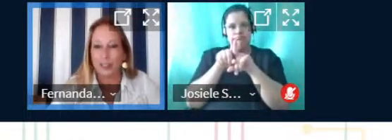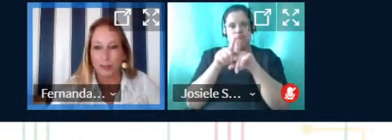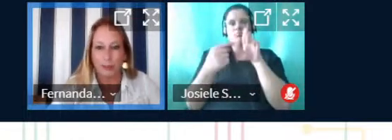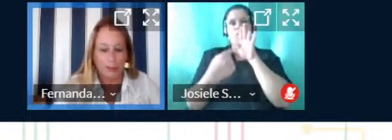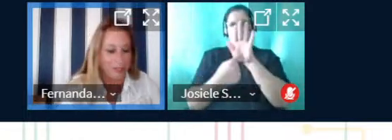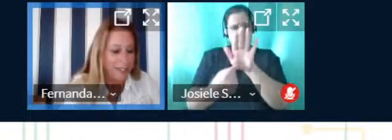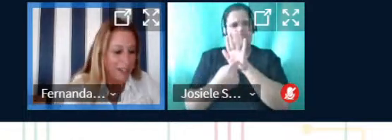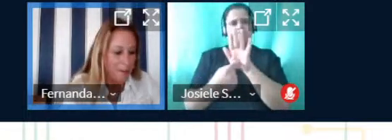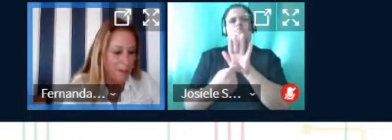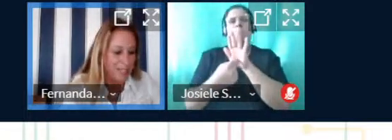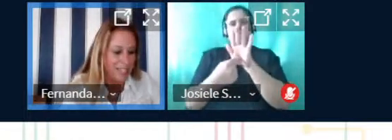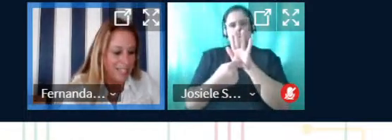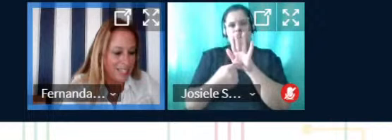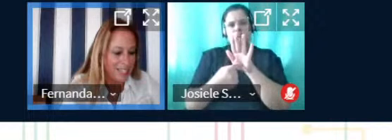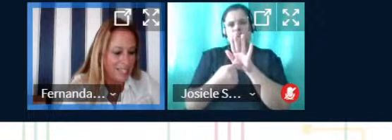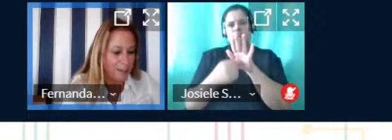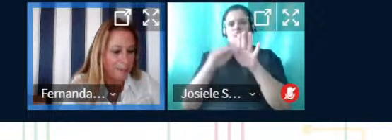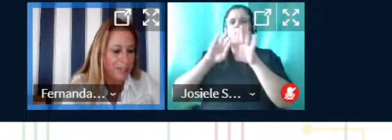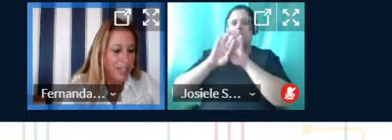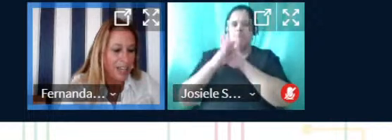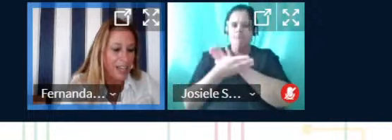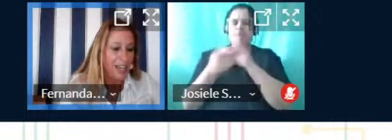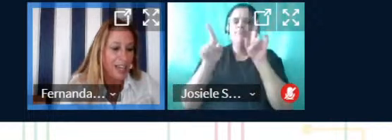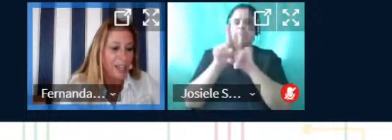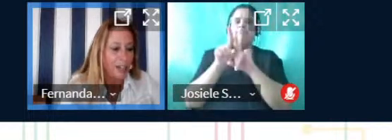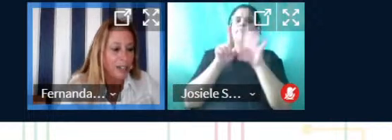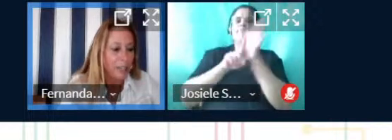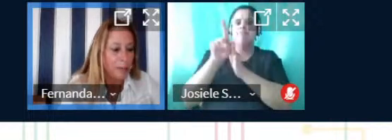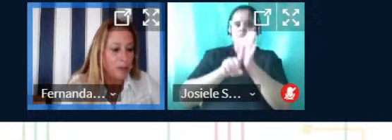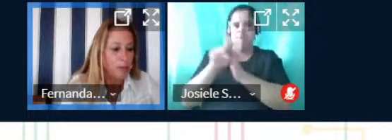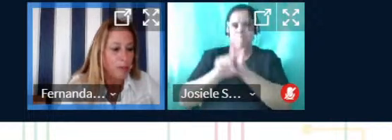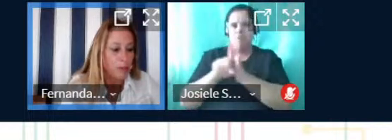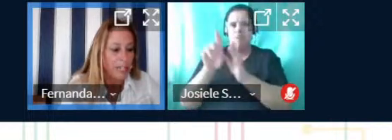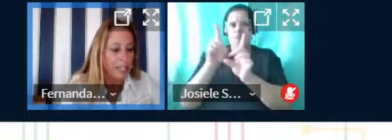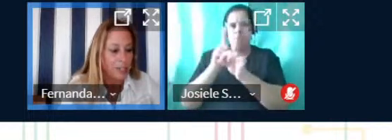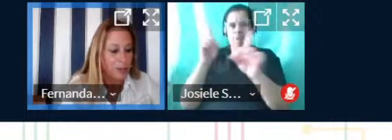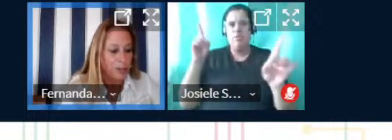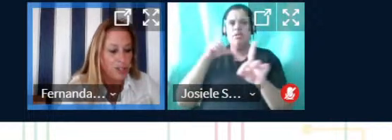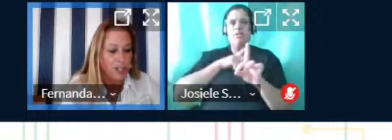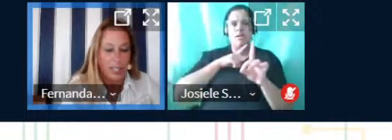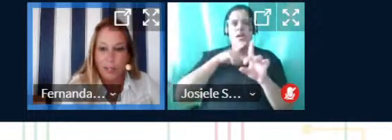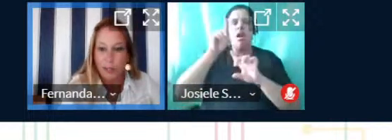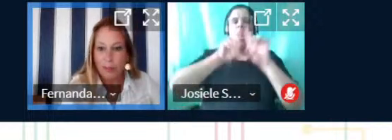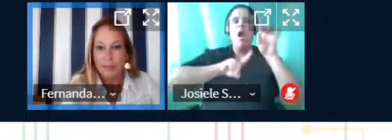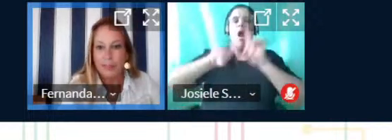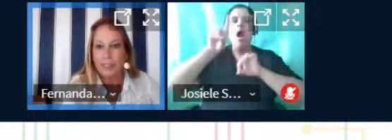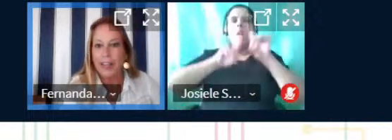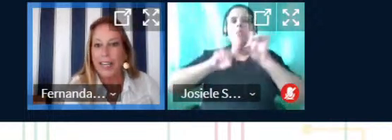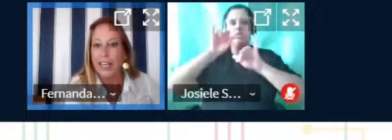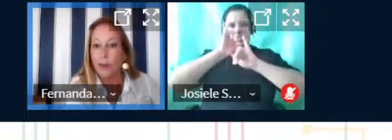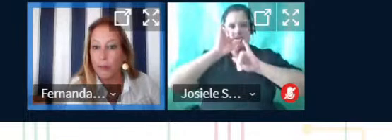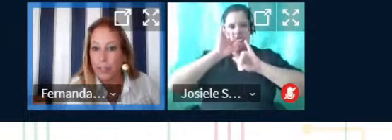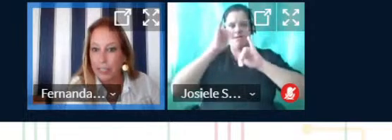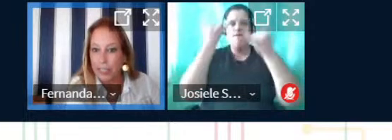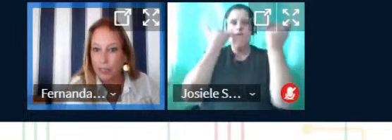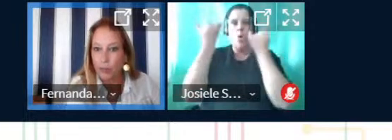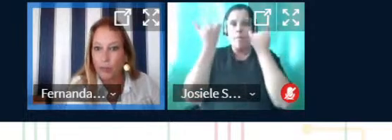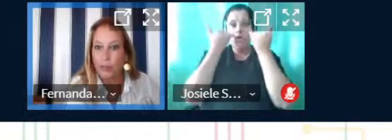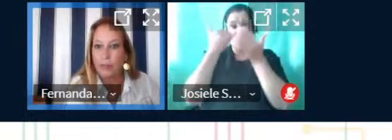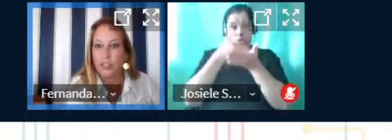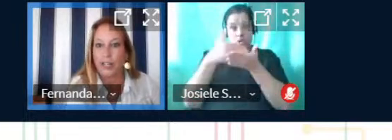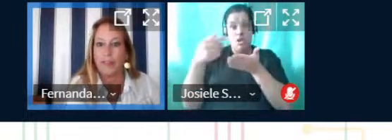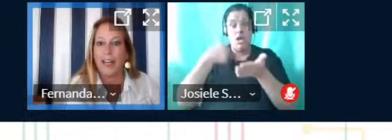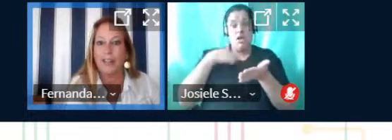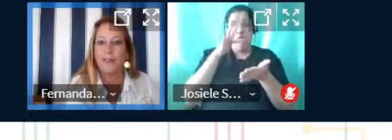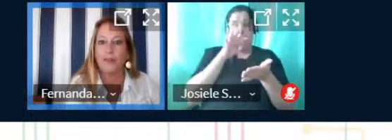articulados com pesquisa e extensão. Temos algumas orientações de início, não é? Eu, Fernanda